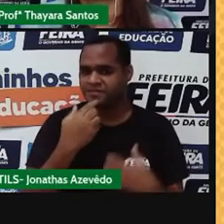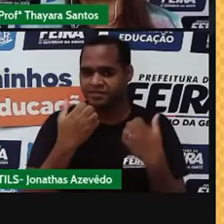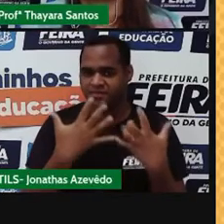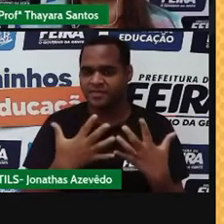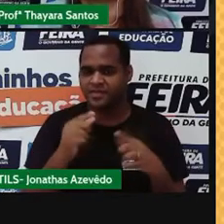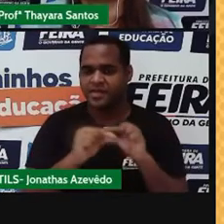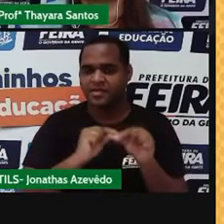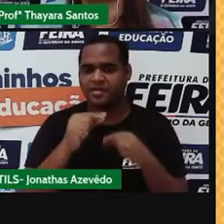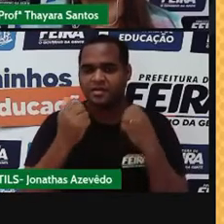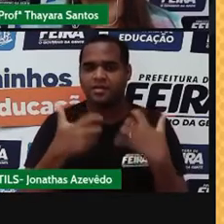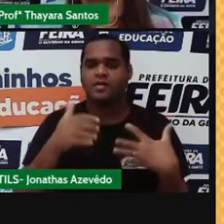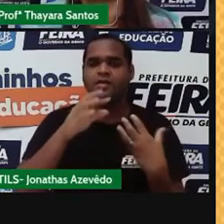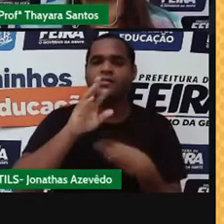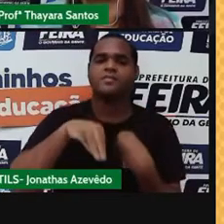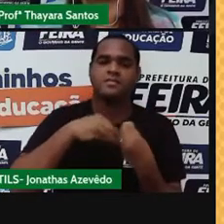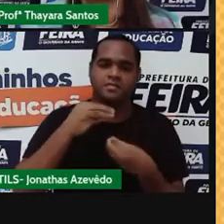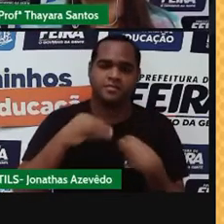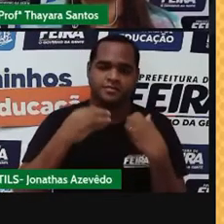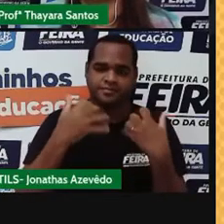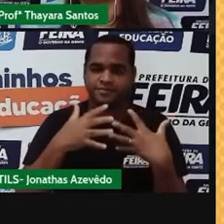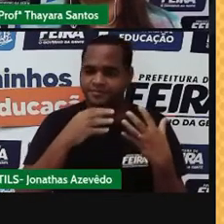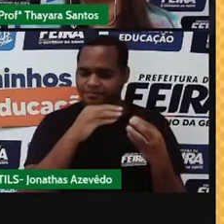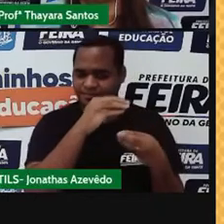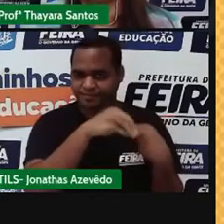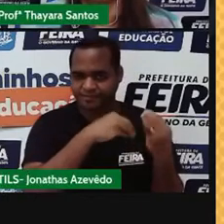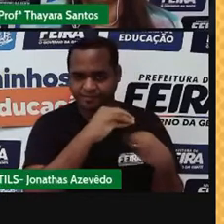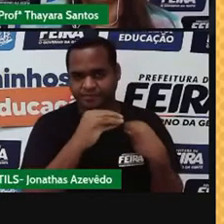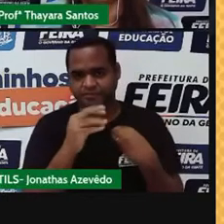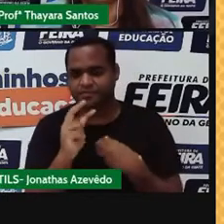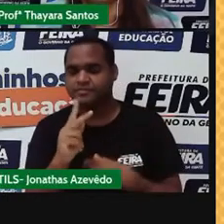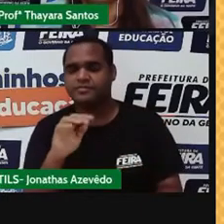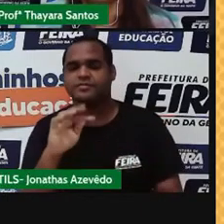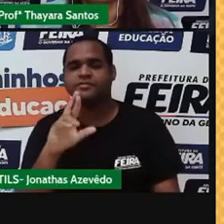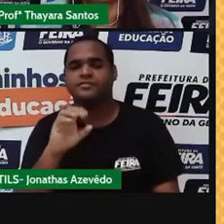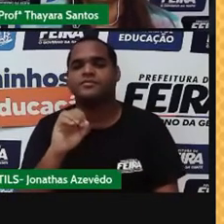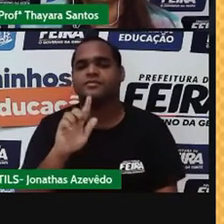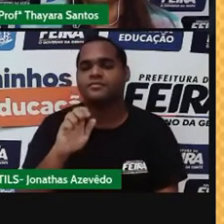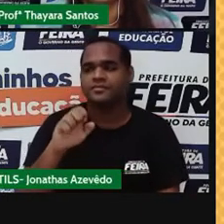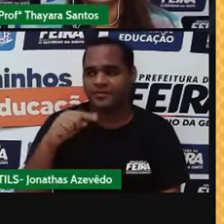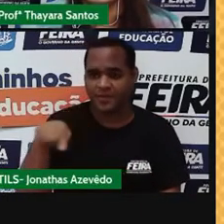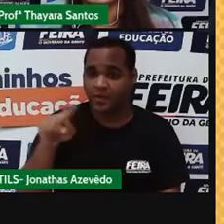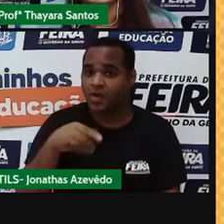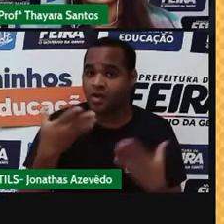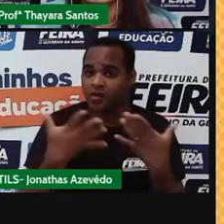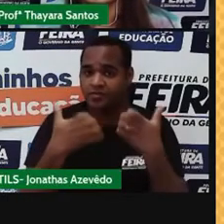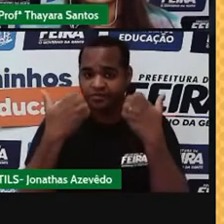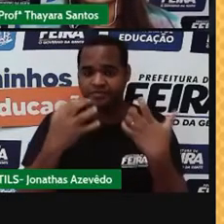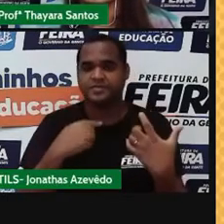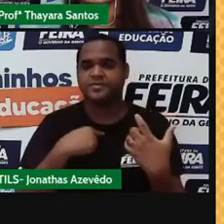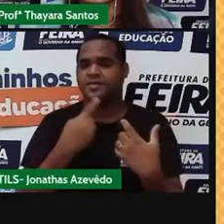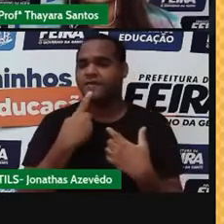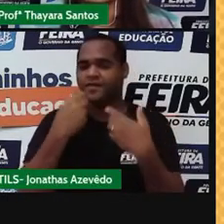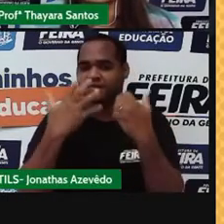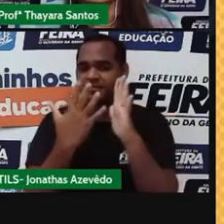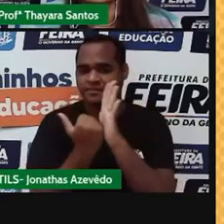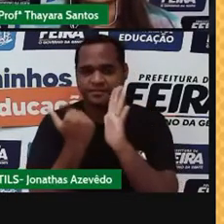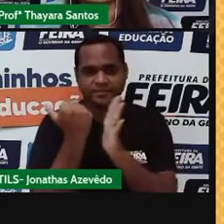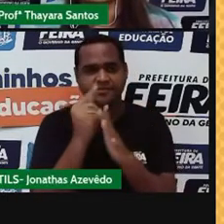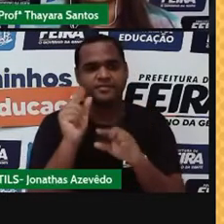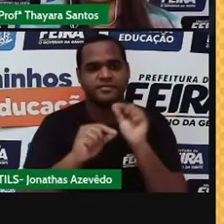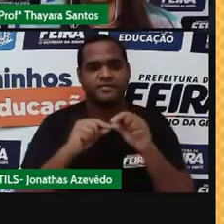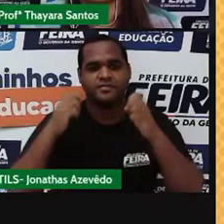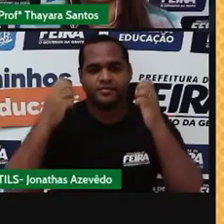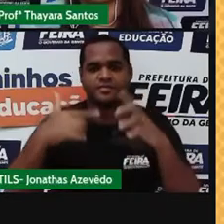os tipos de misturas homogêneas e heterogêneas. Hoje, vamos falar um pouco mais sobre por que